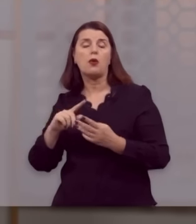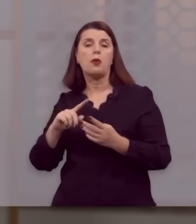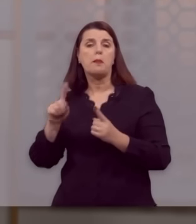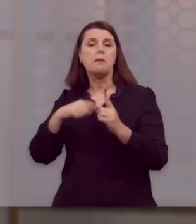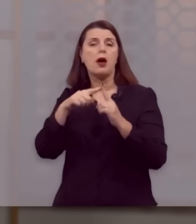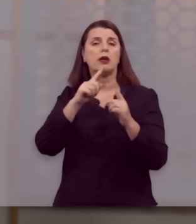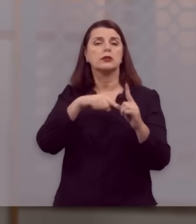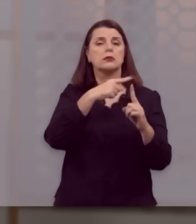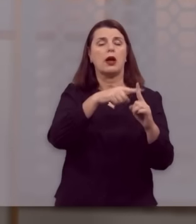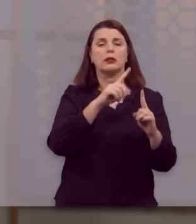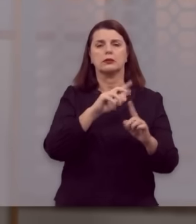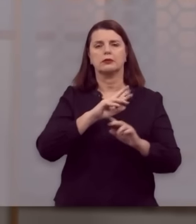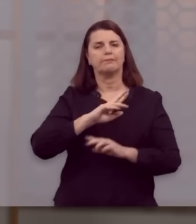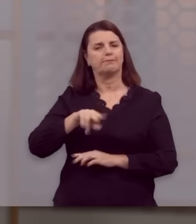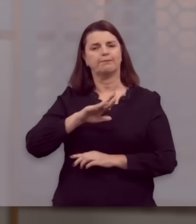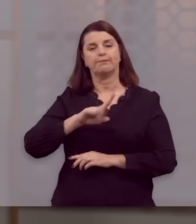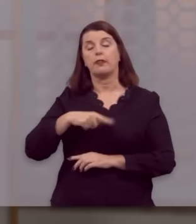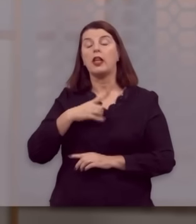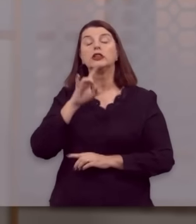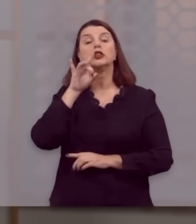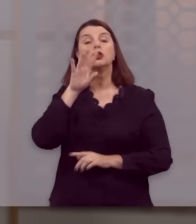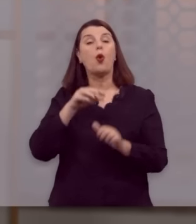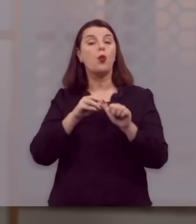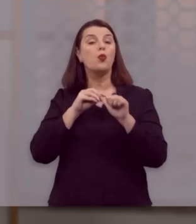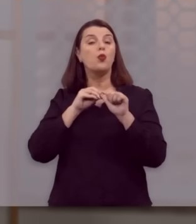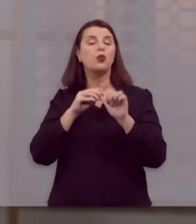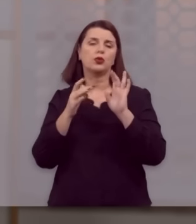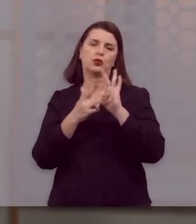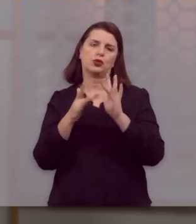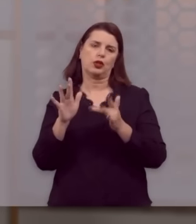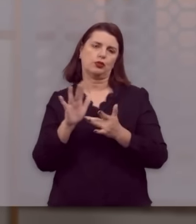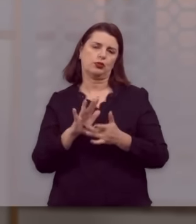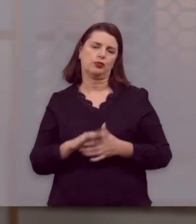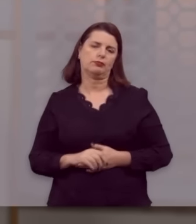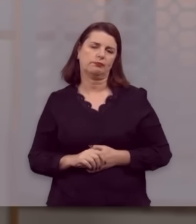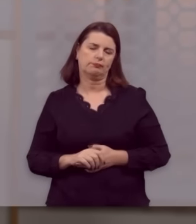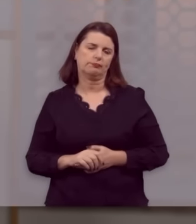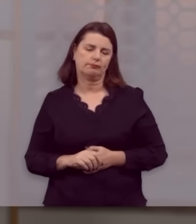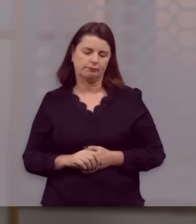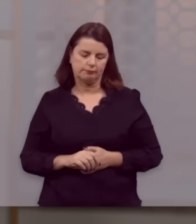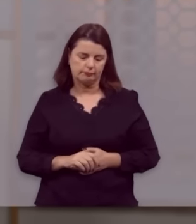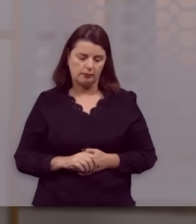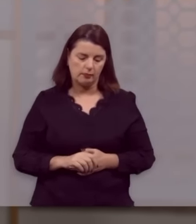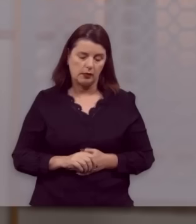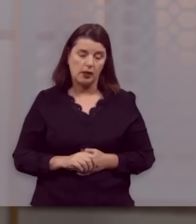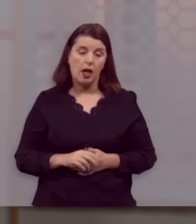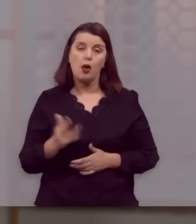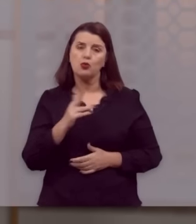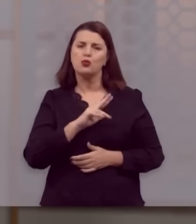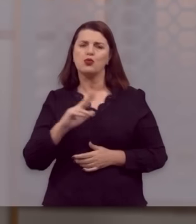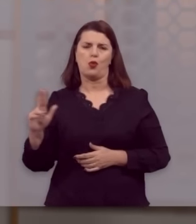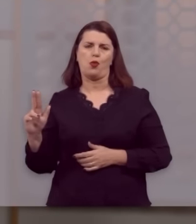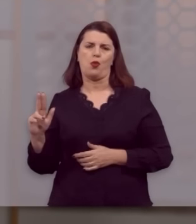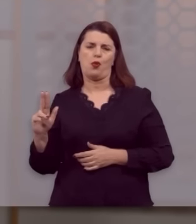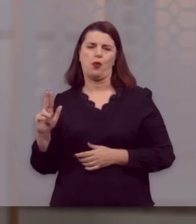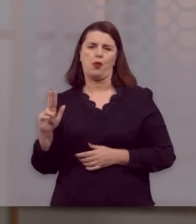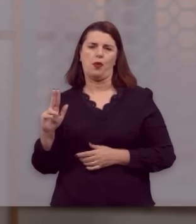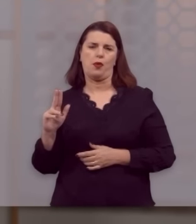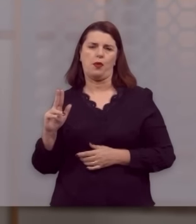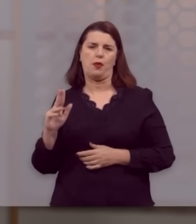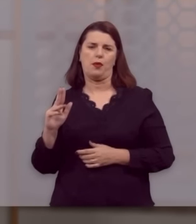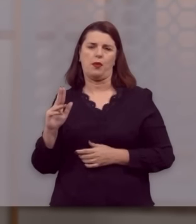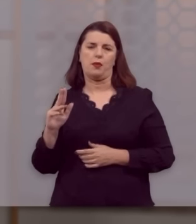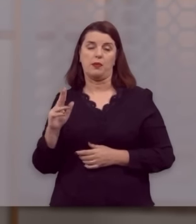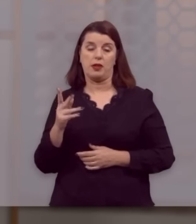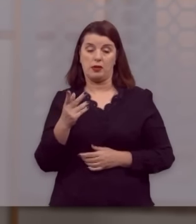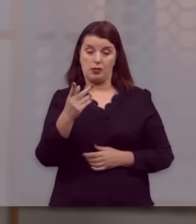mais a igreja, é só Jesus. É só Jesus. Este é o nome mediante o qual